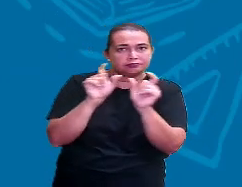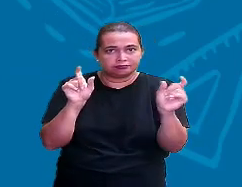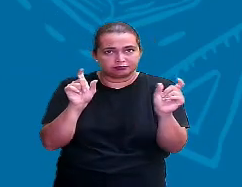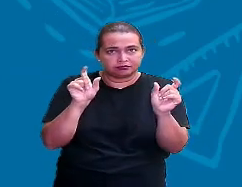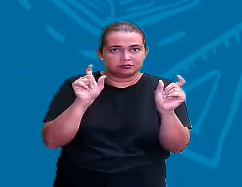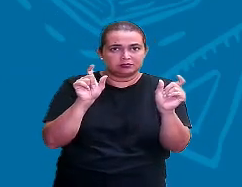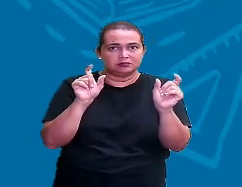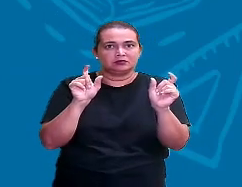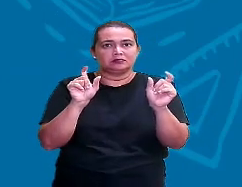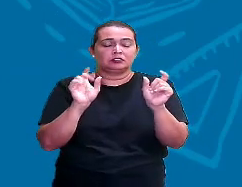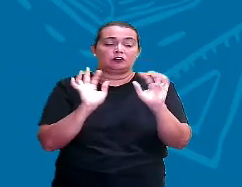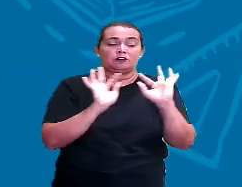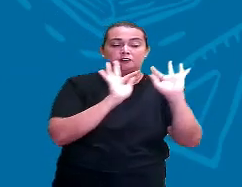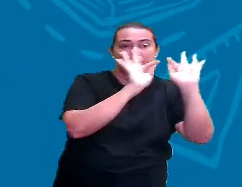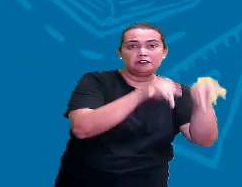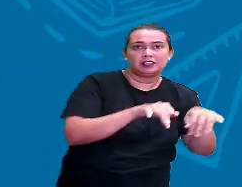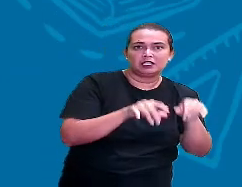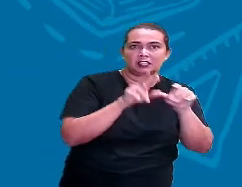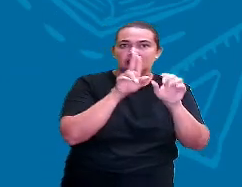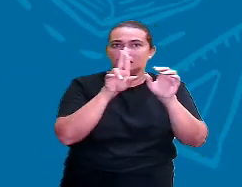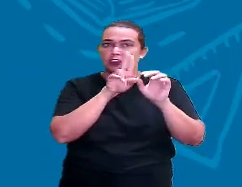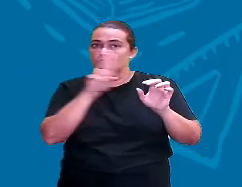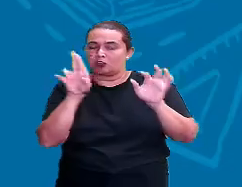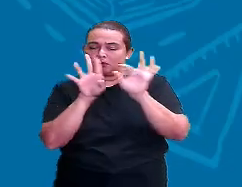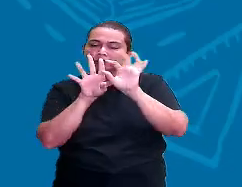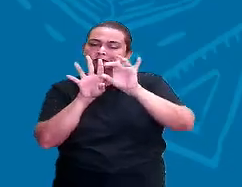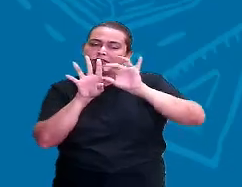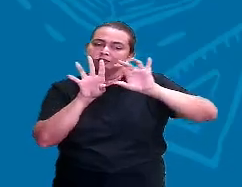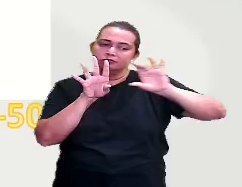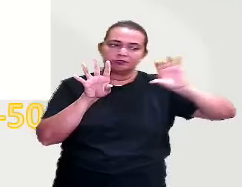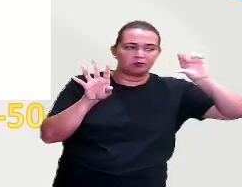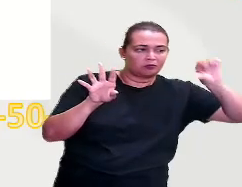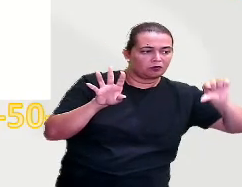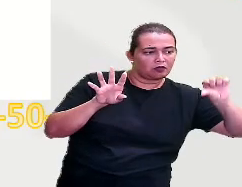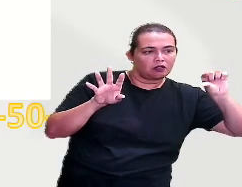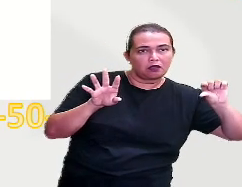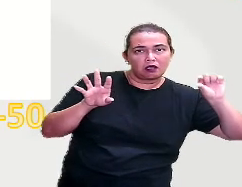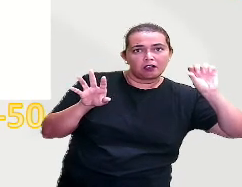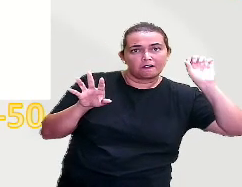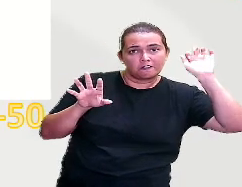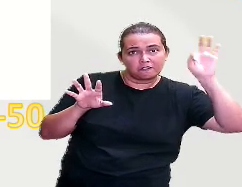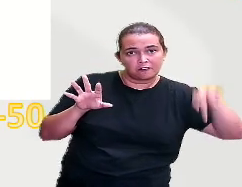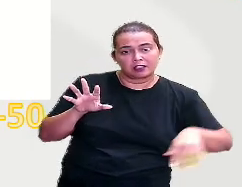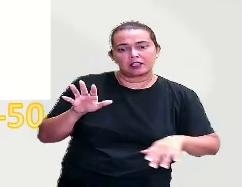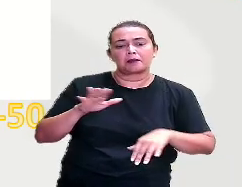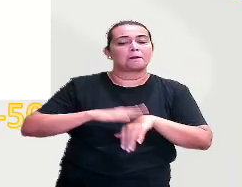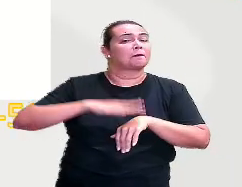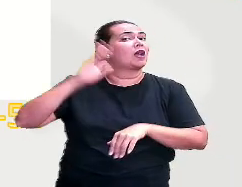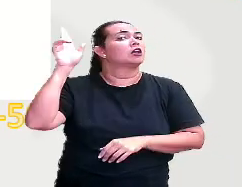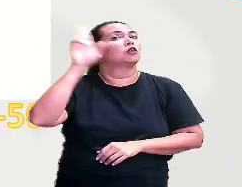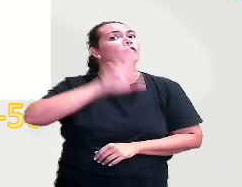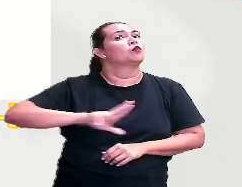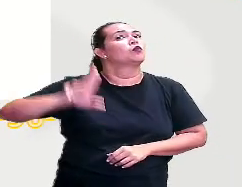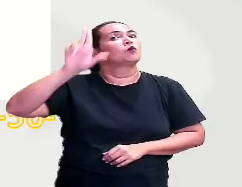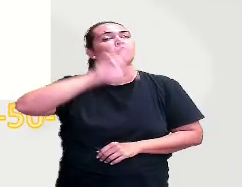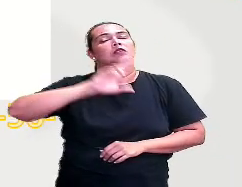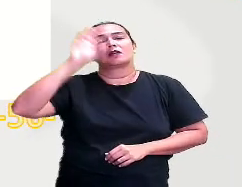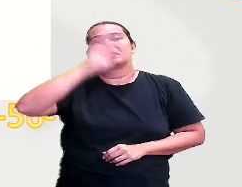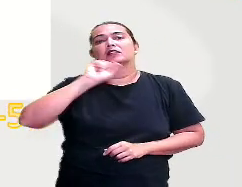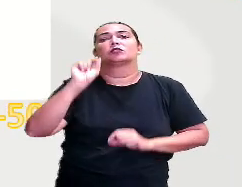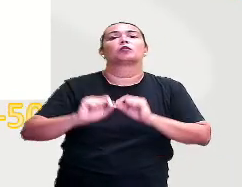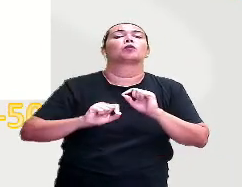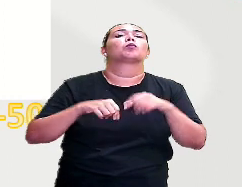Aquele que vem por últimozinho, lá no finalzinho do nosso nome. E o sobrenome mais comum no Brasil é Silva.